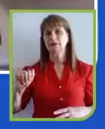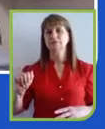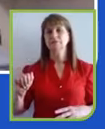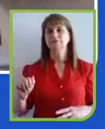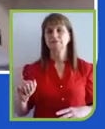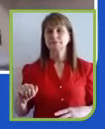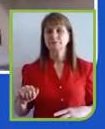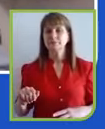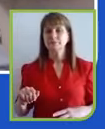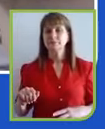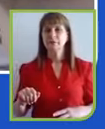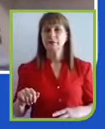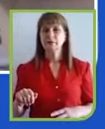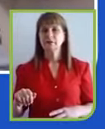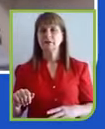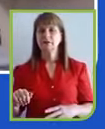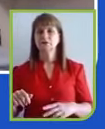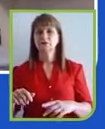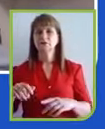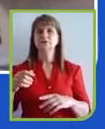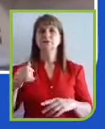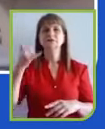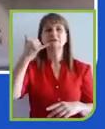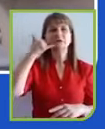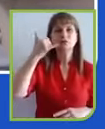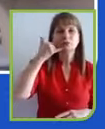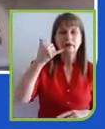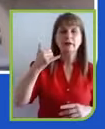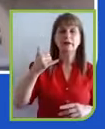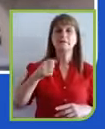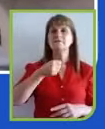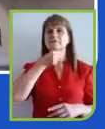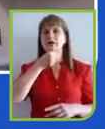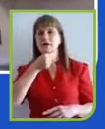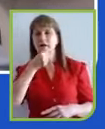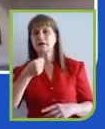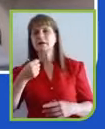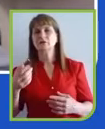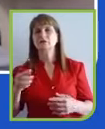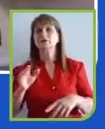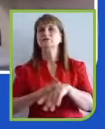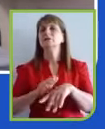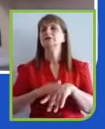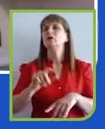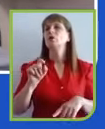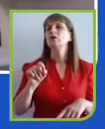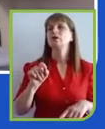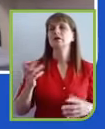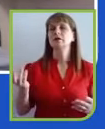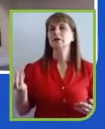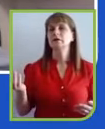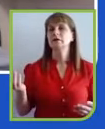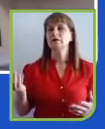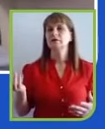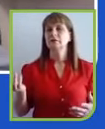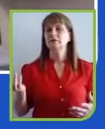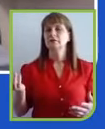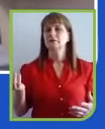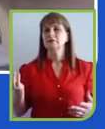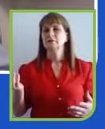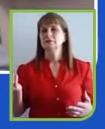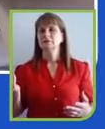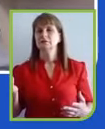um potencial enorme. E o que nós vamos fazer com esse recurso gerado com esse processo todo?